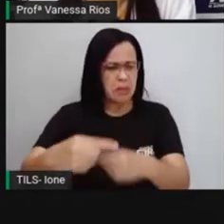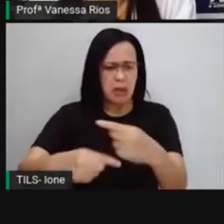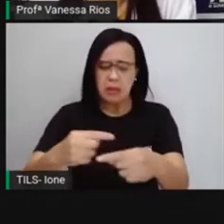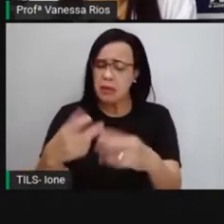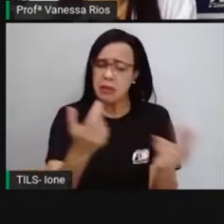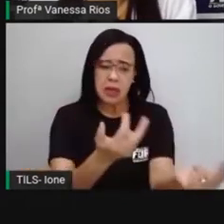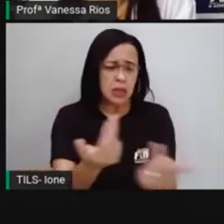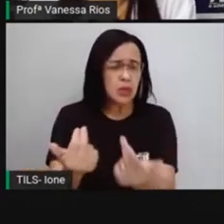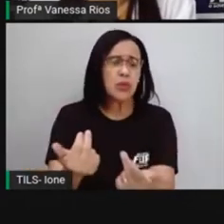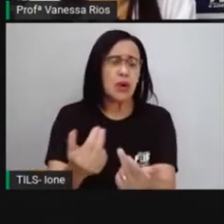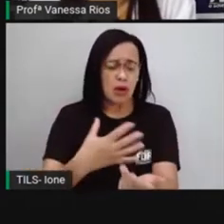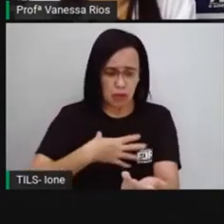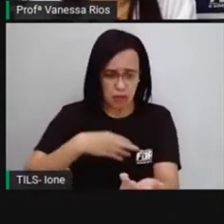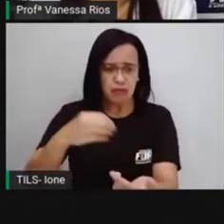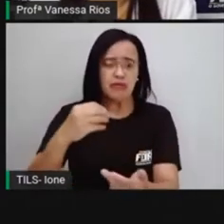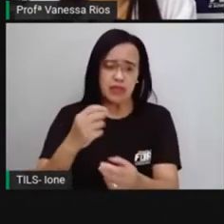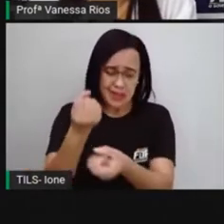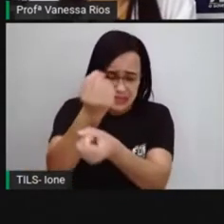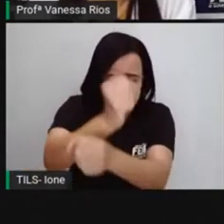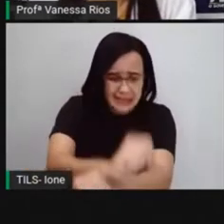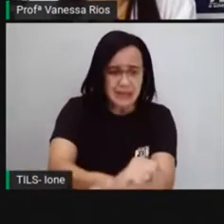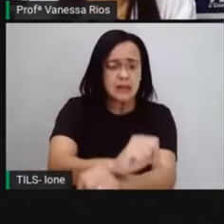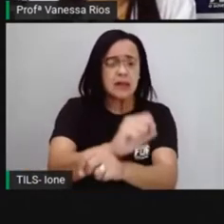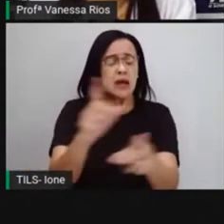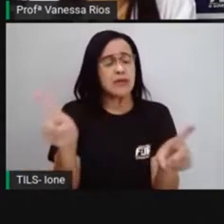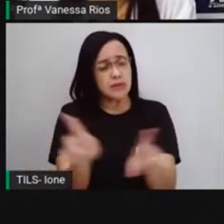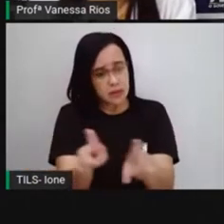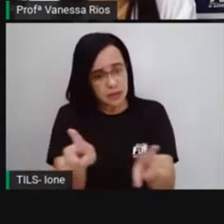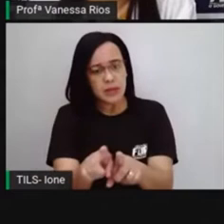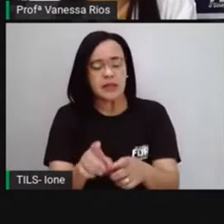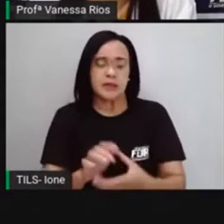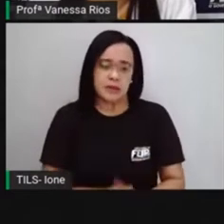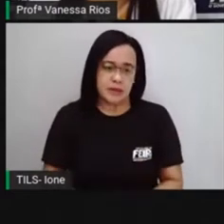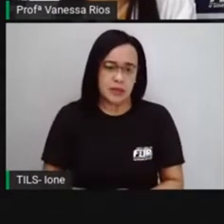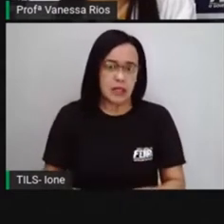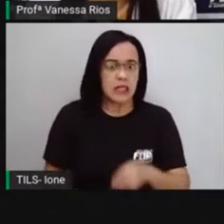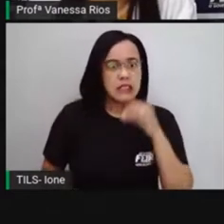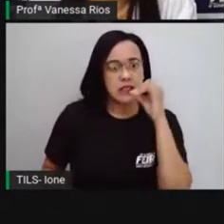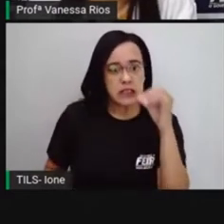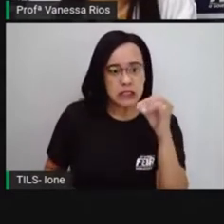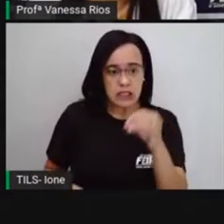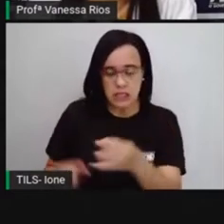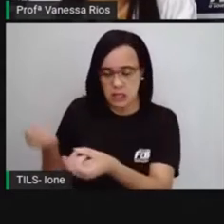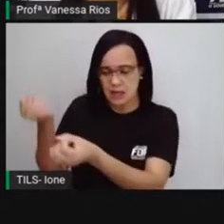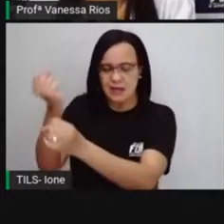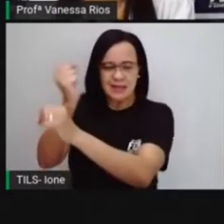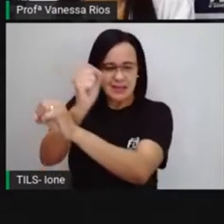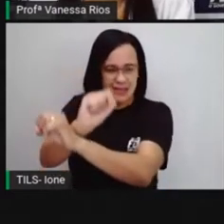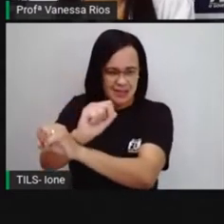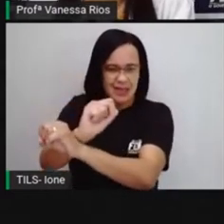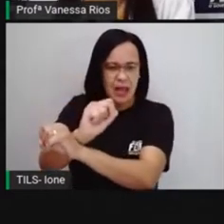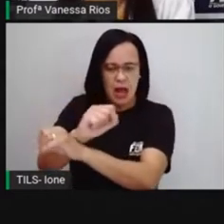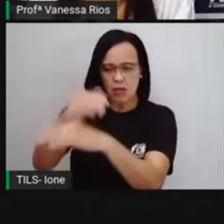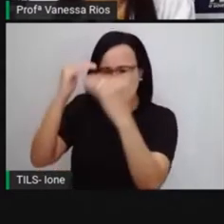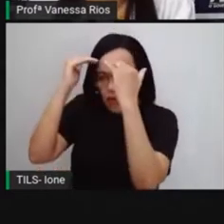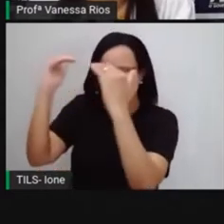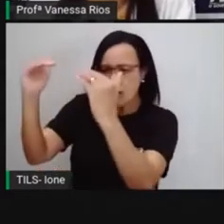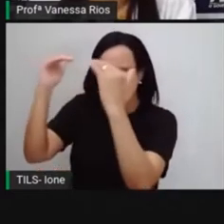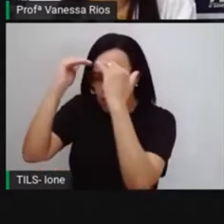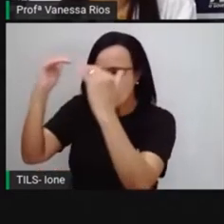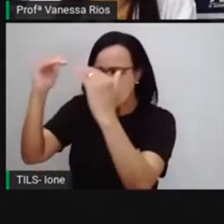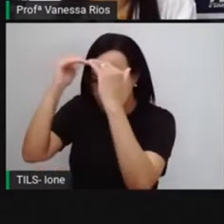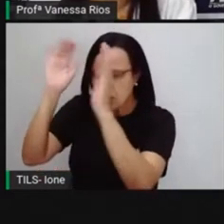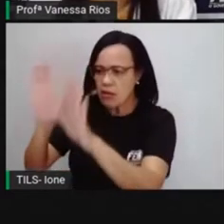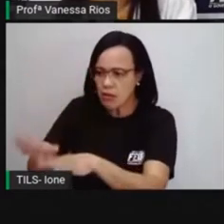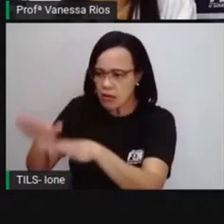mesma condição. Um escravo que fosse fiel ao seu senhor poderia ocupar um cargo